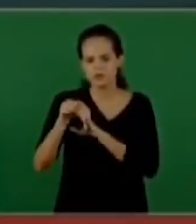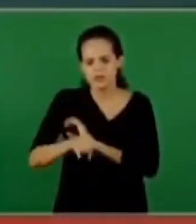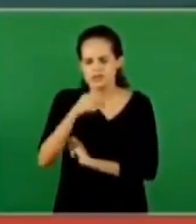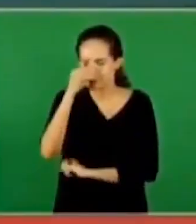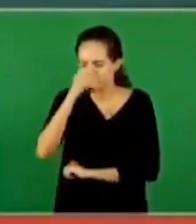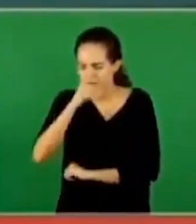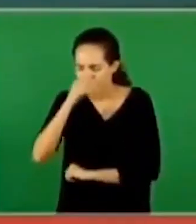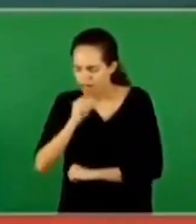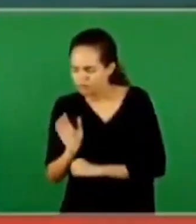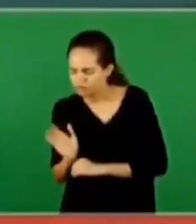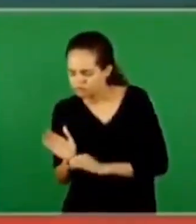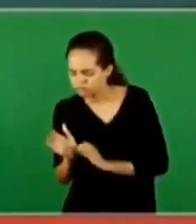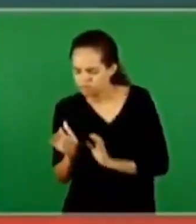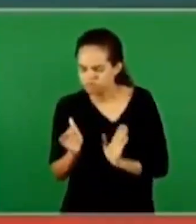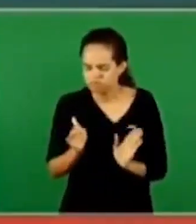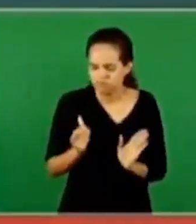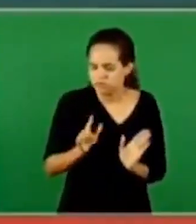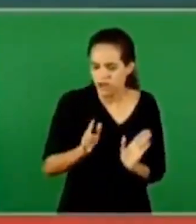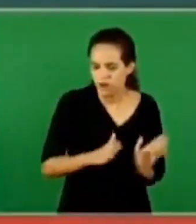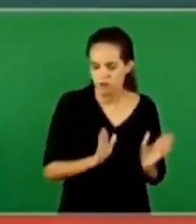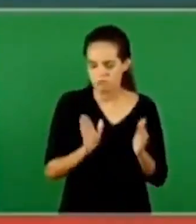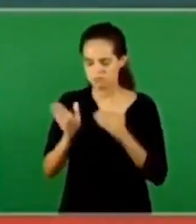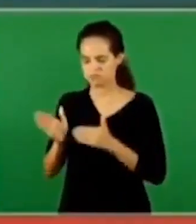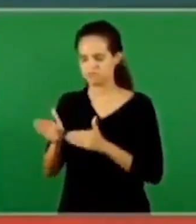Você se sente sozinho às vezes?